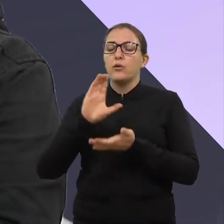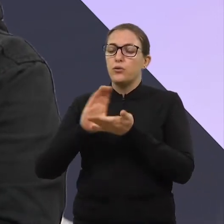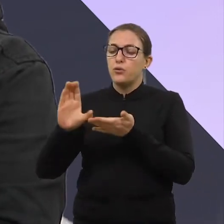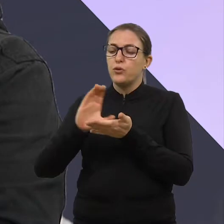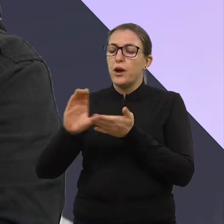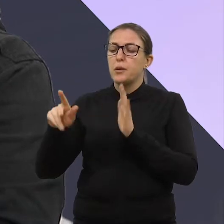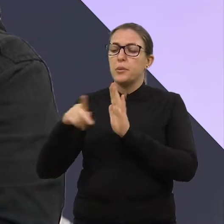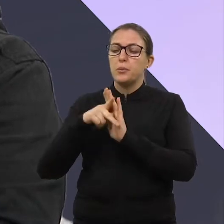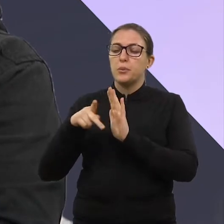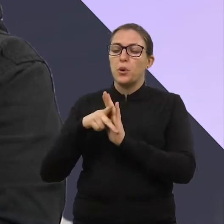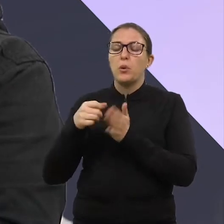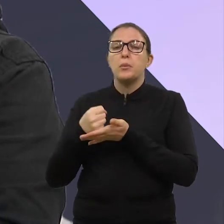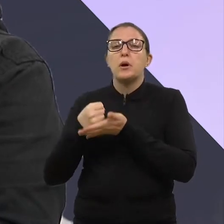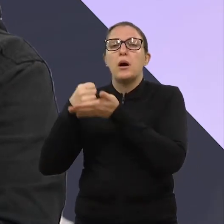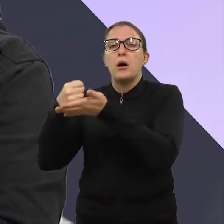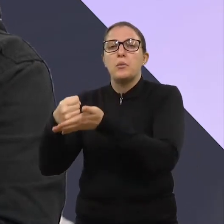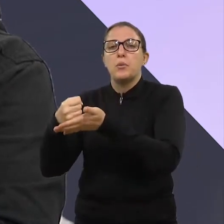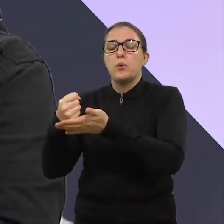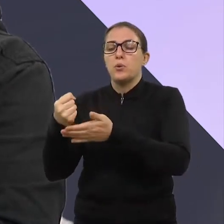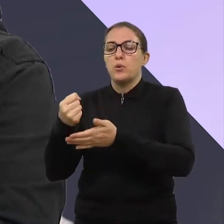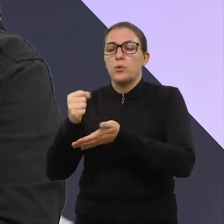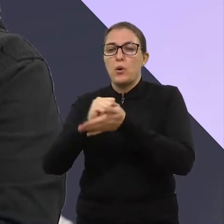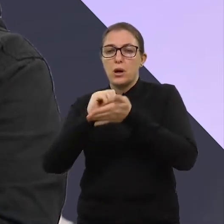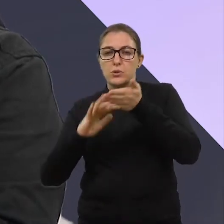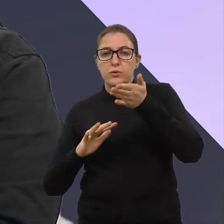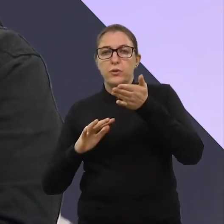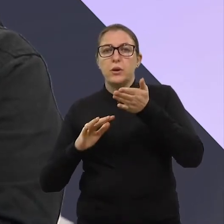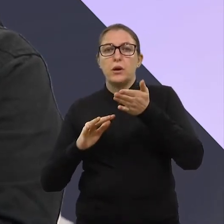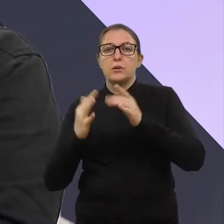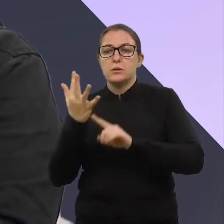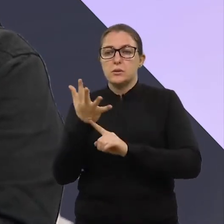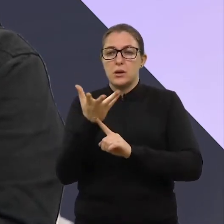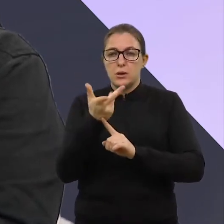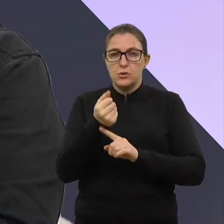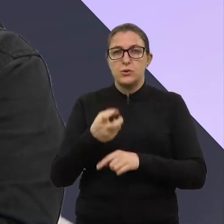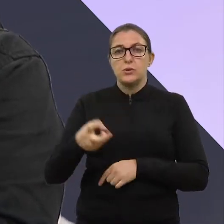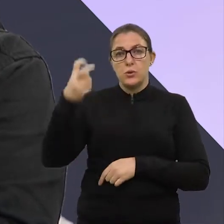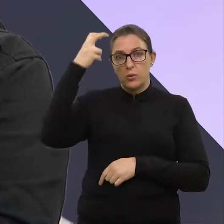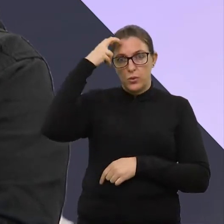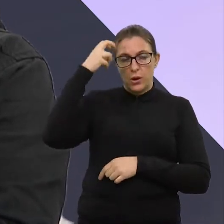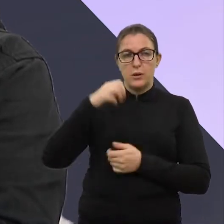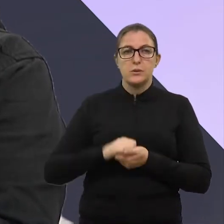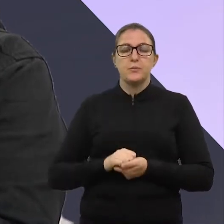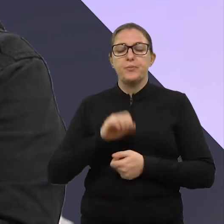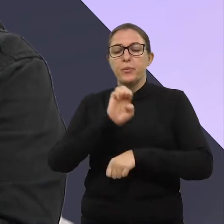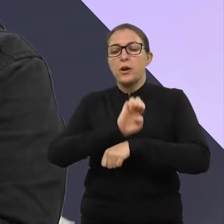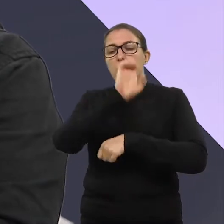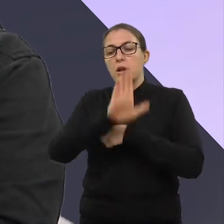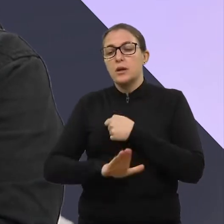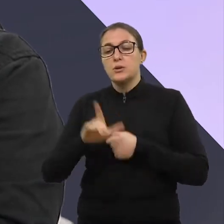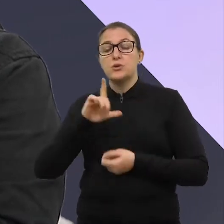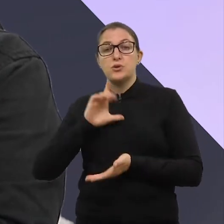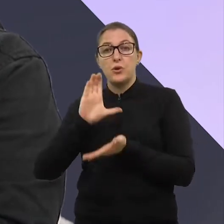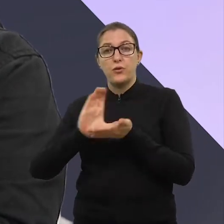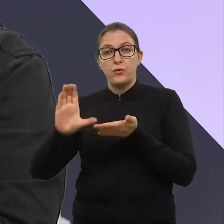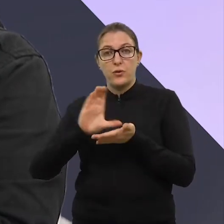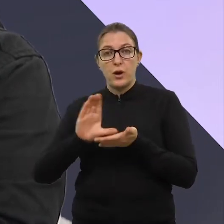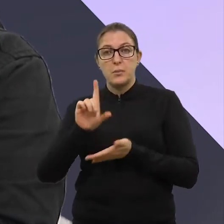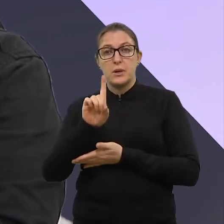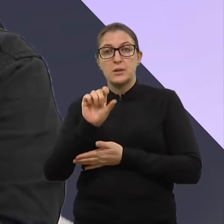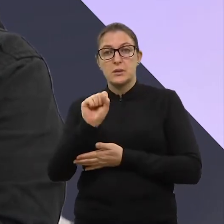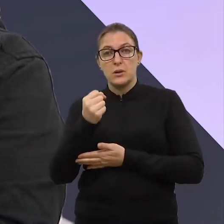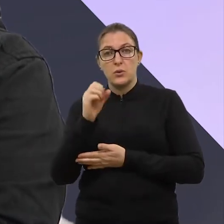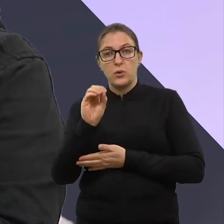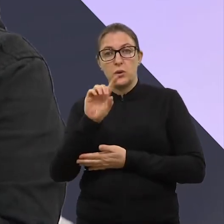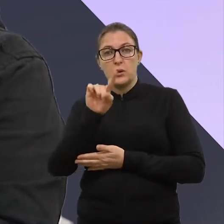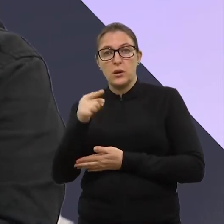para o apoio às atividades culturais, artísticas e culturais, né? O município tinha chegado a um teto aí de 180 mil reais, né? E